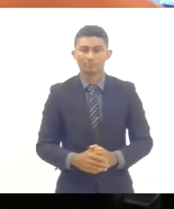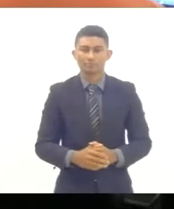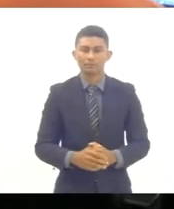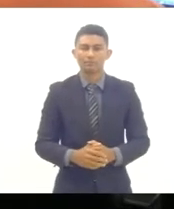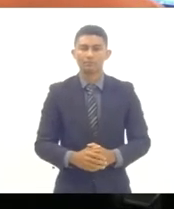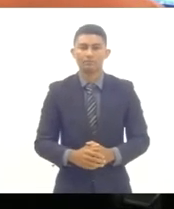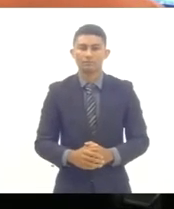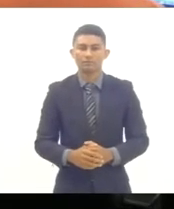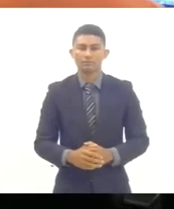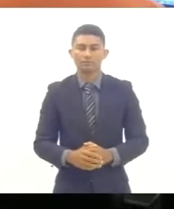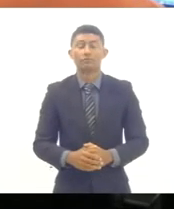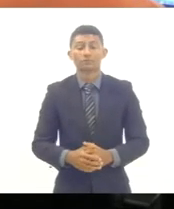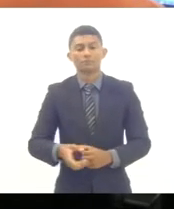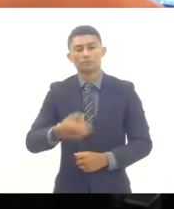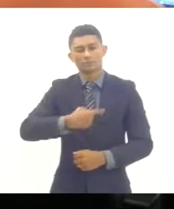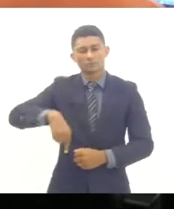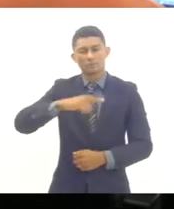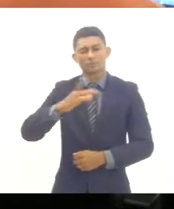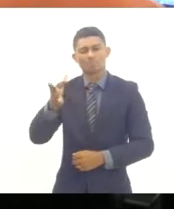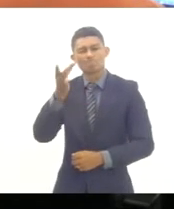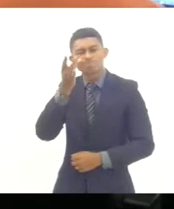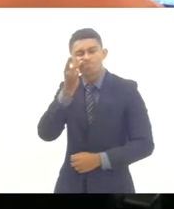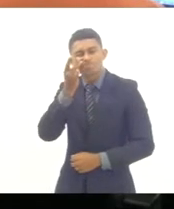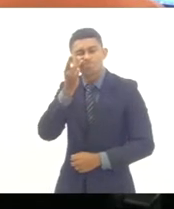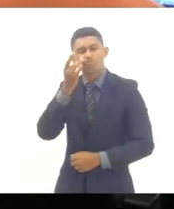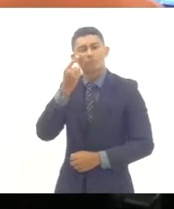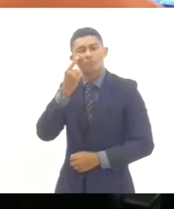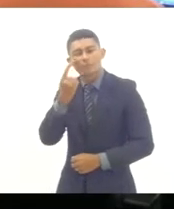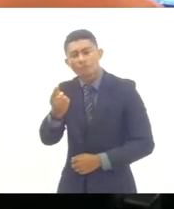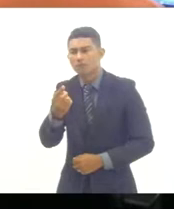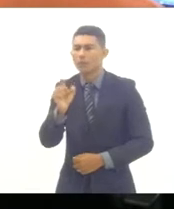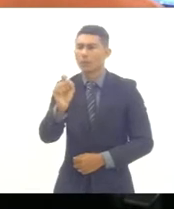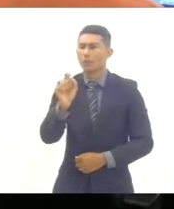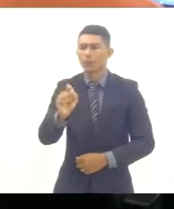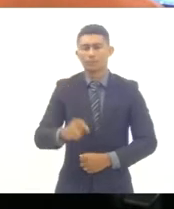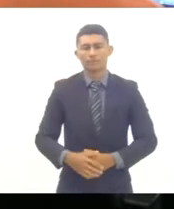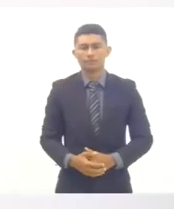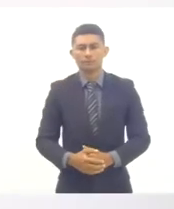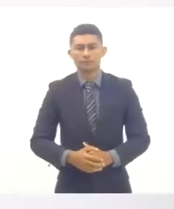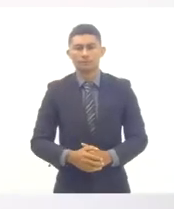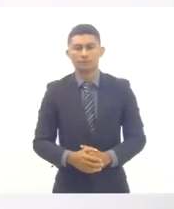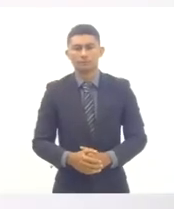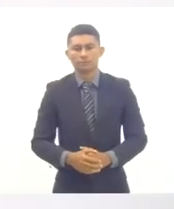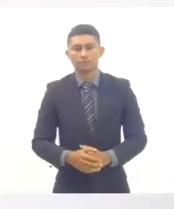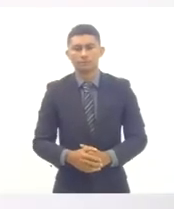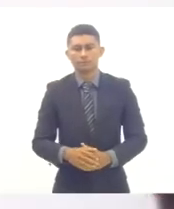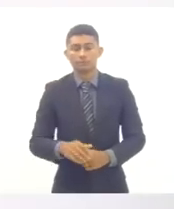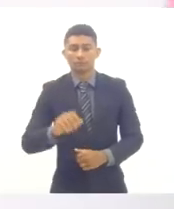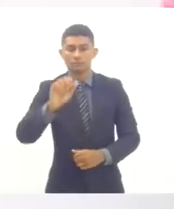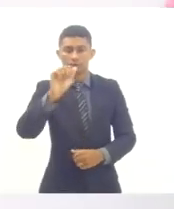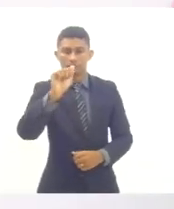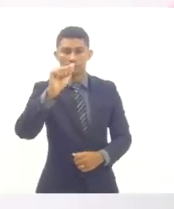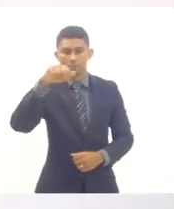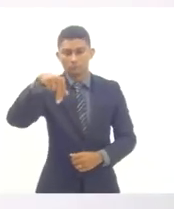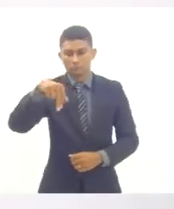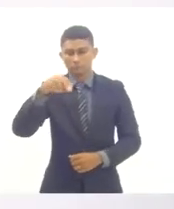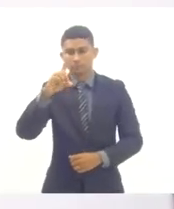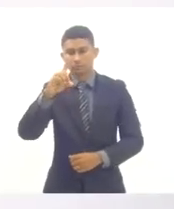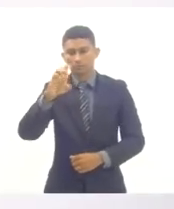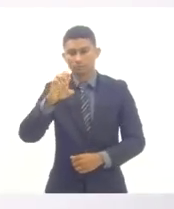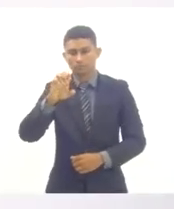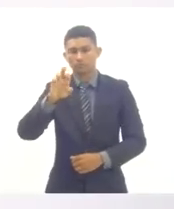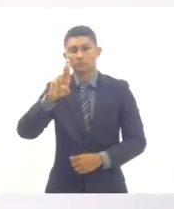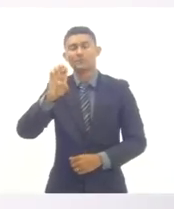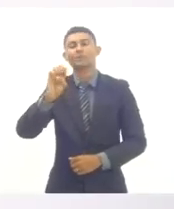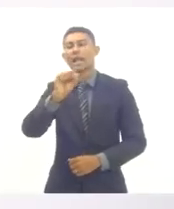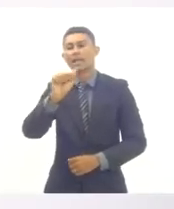A gente viu que a Andressa Pelanda, coordenadora nacional da